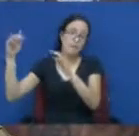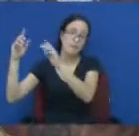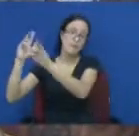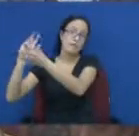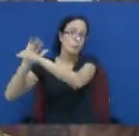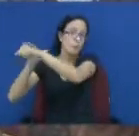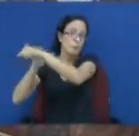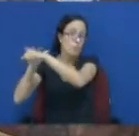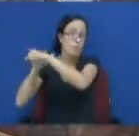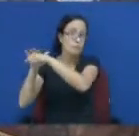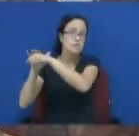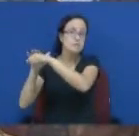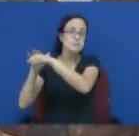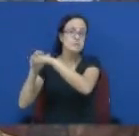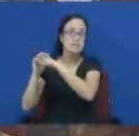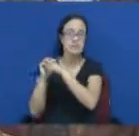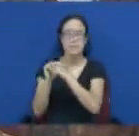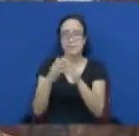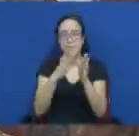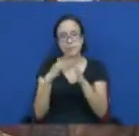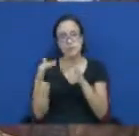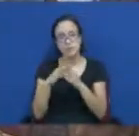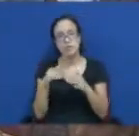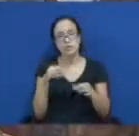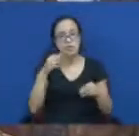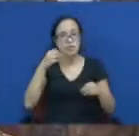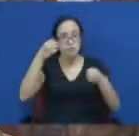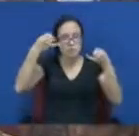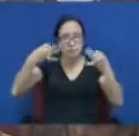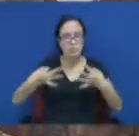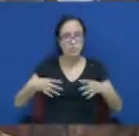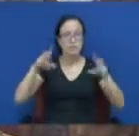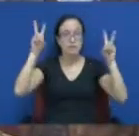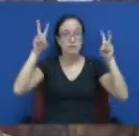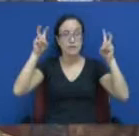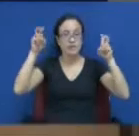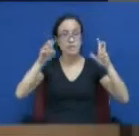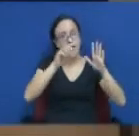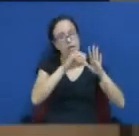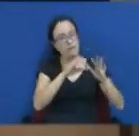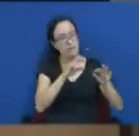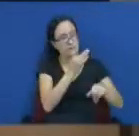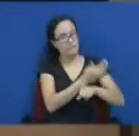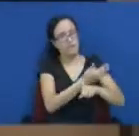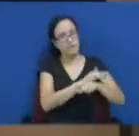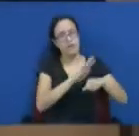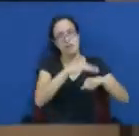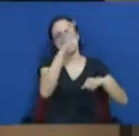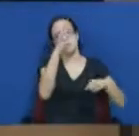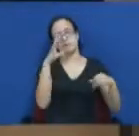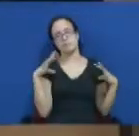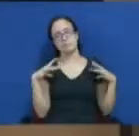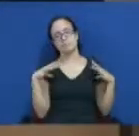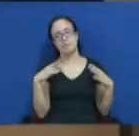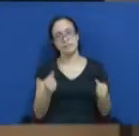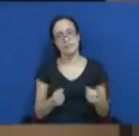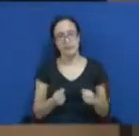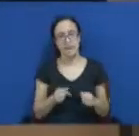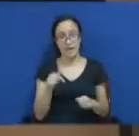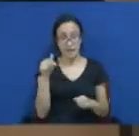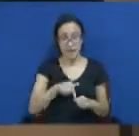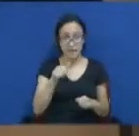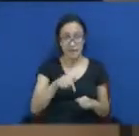dessa nossa licença-prêmio. Aqui só tem 30 guardas que já conquistaram licença-prêmio.